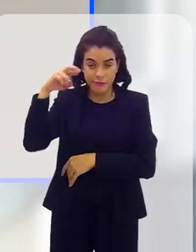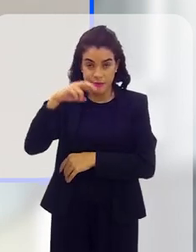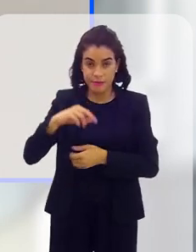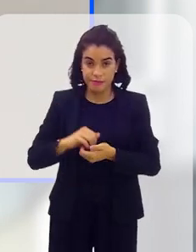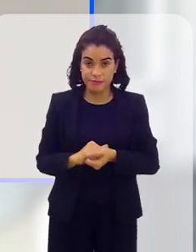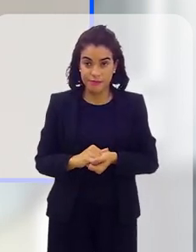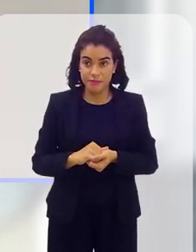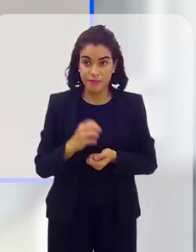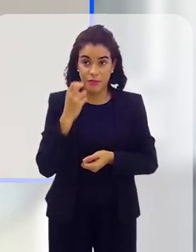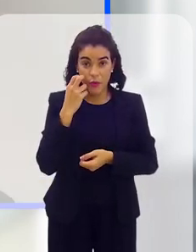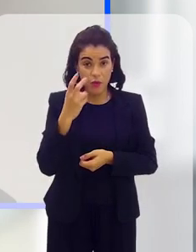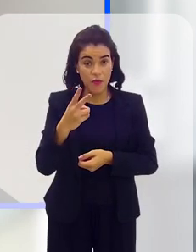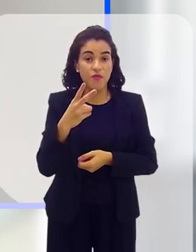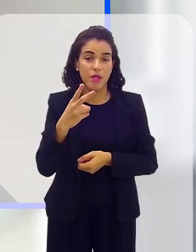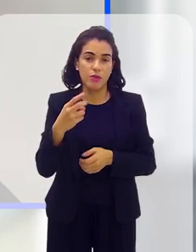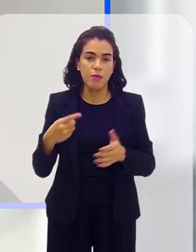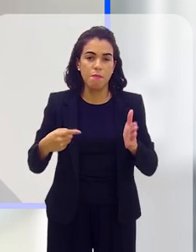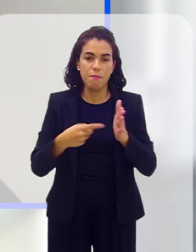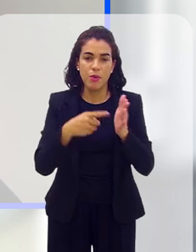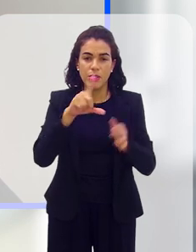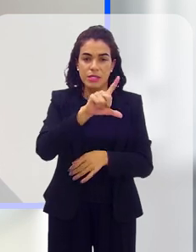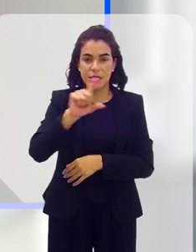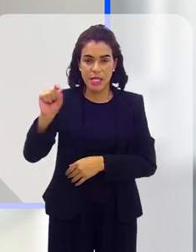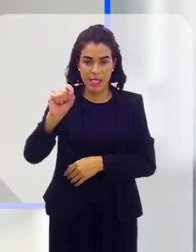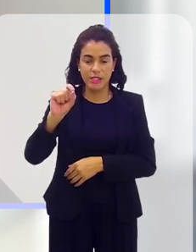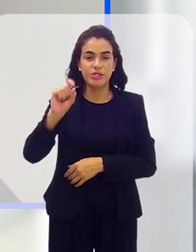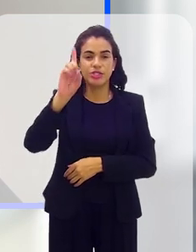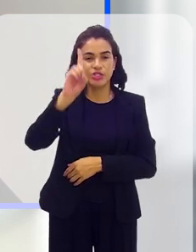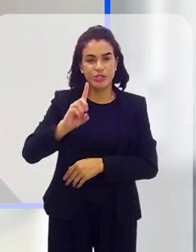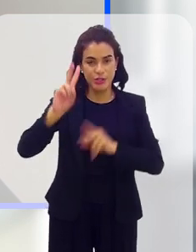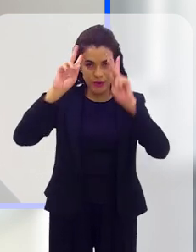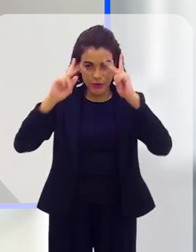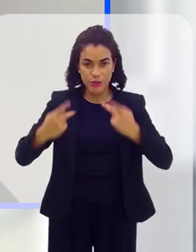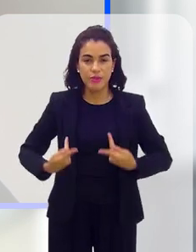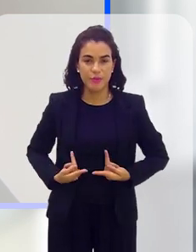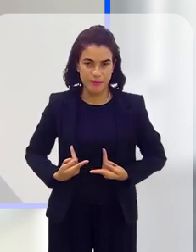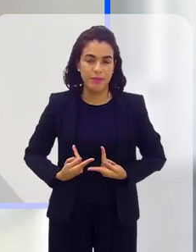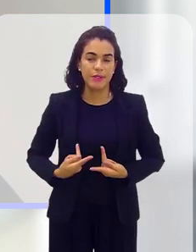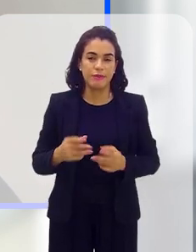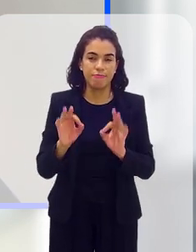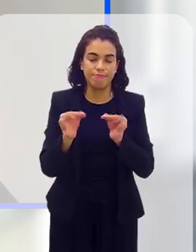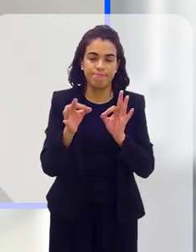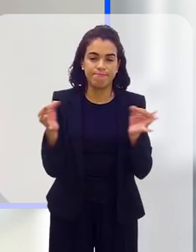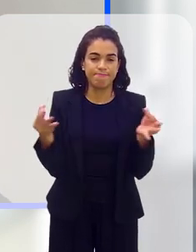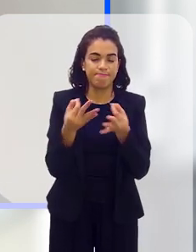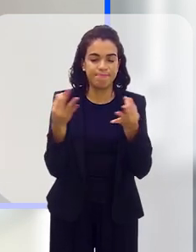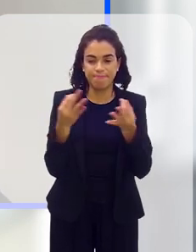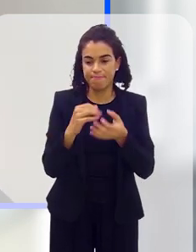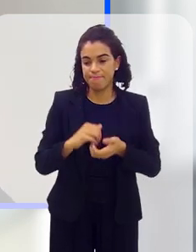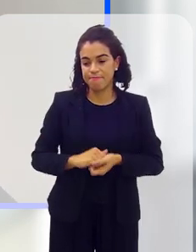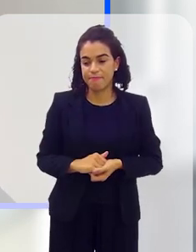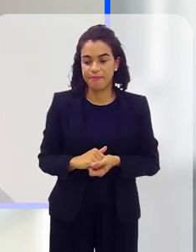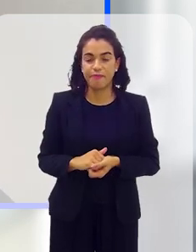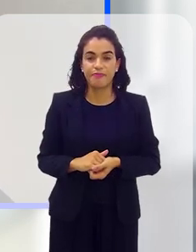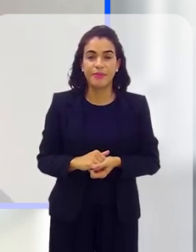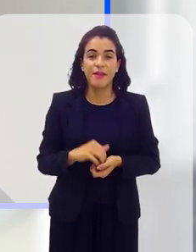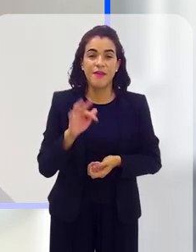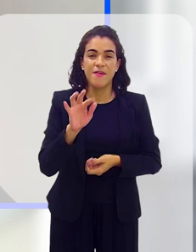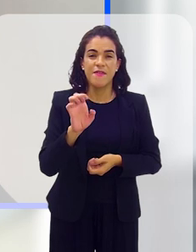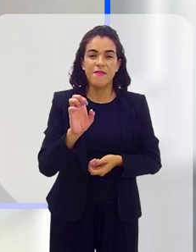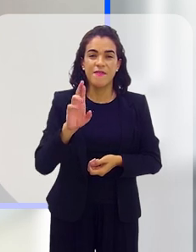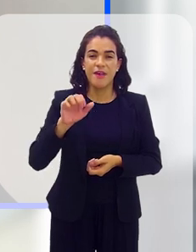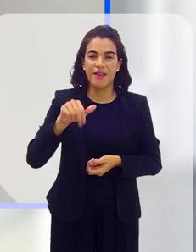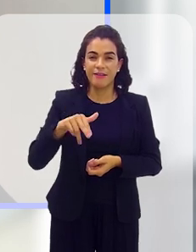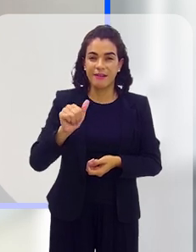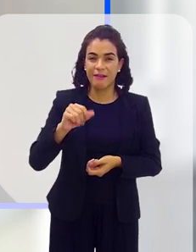inspecionado. Boa. Estou vendo aqui que tem o DISC-100, que é o DISC-Direitos Humanos. É o DISC-100. É o DISC-100, né? Perfeito.